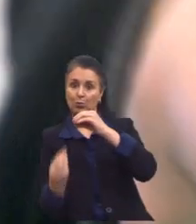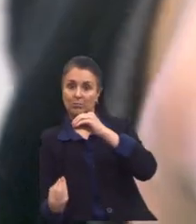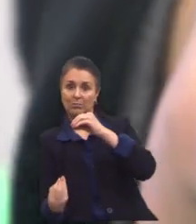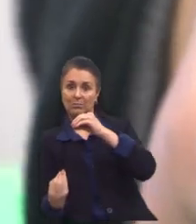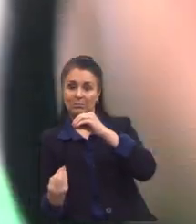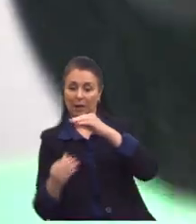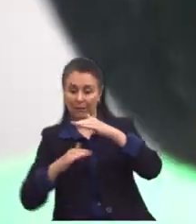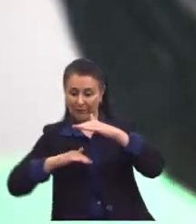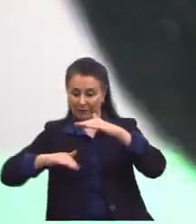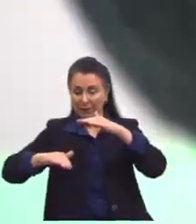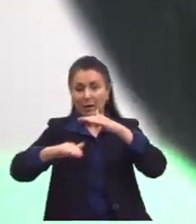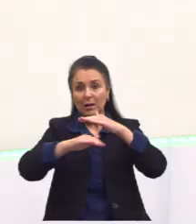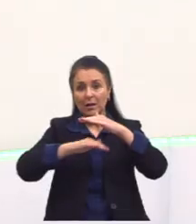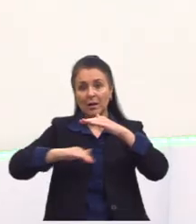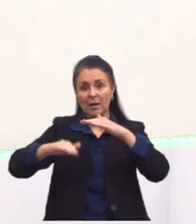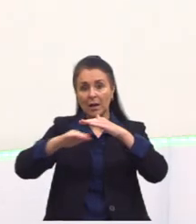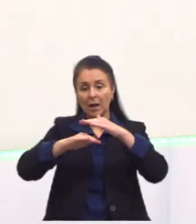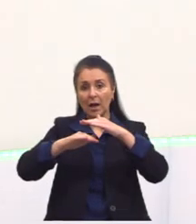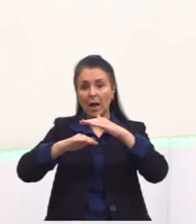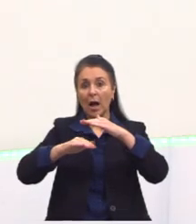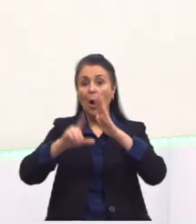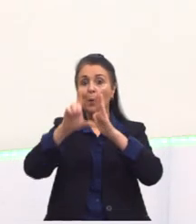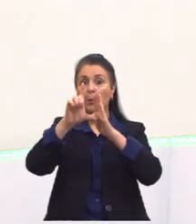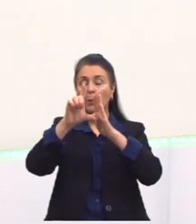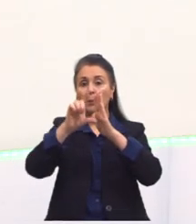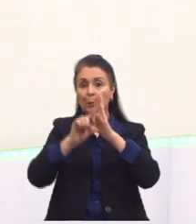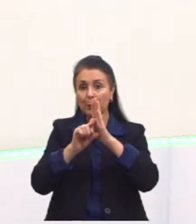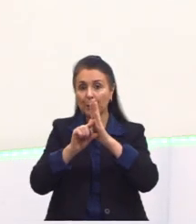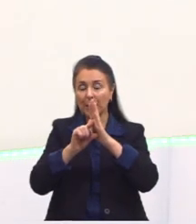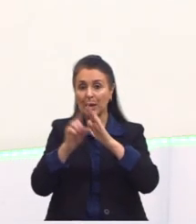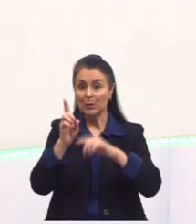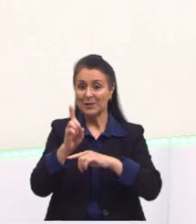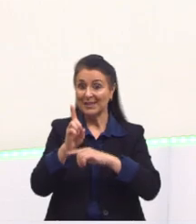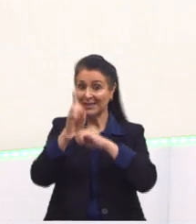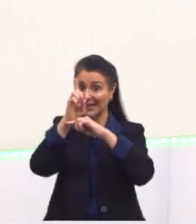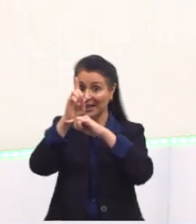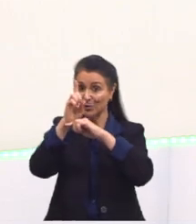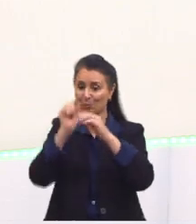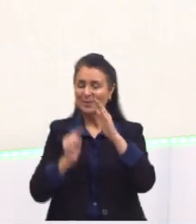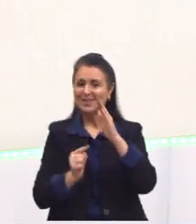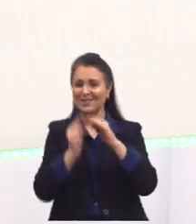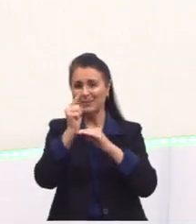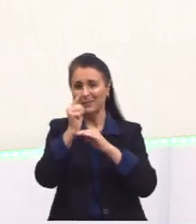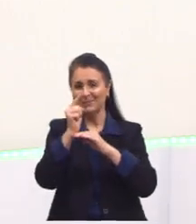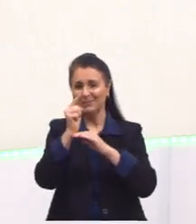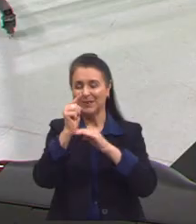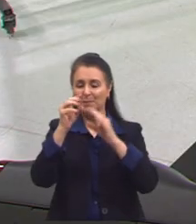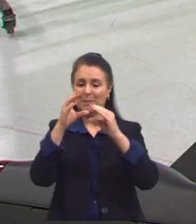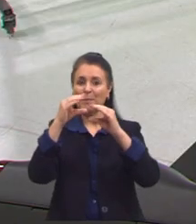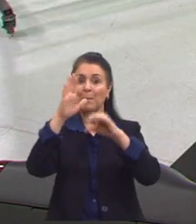organizar. Menos denso em cima, mais denso embaixo. Certo, pessoal?